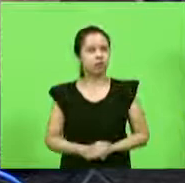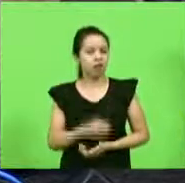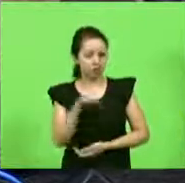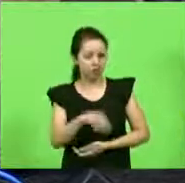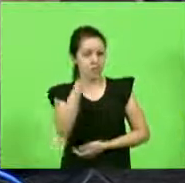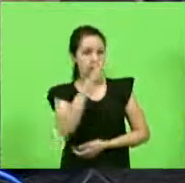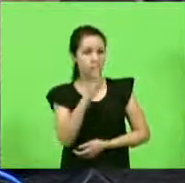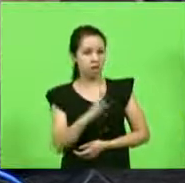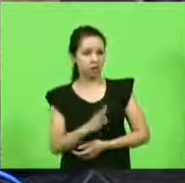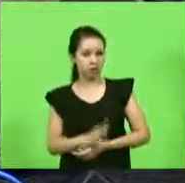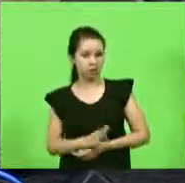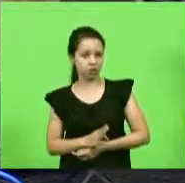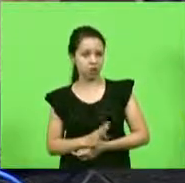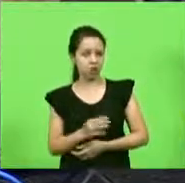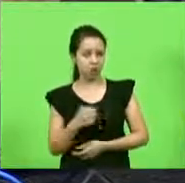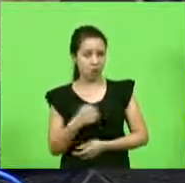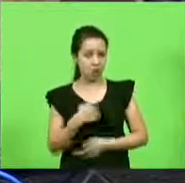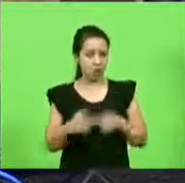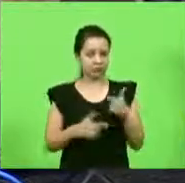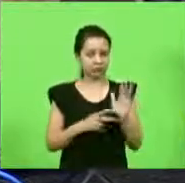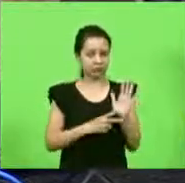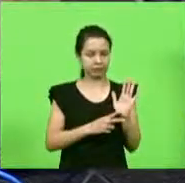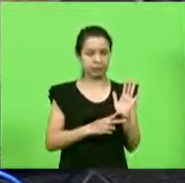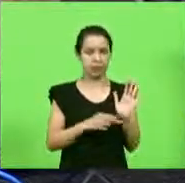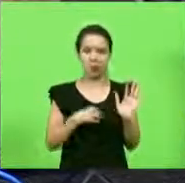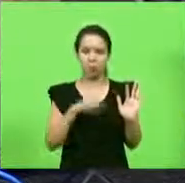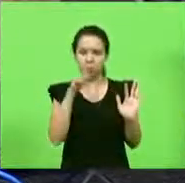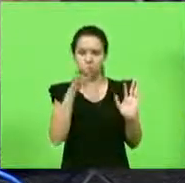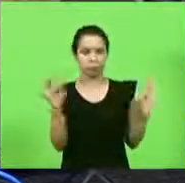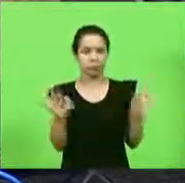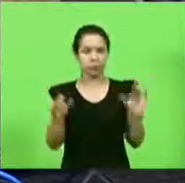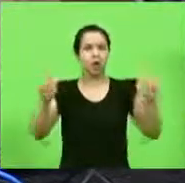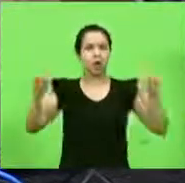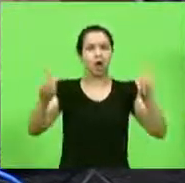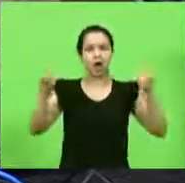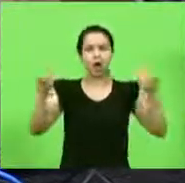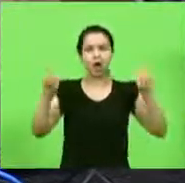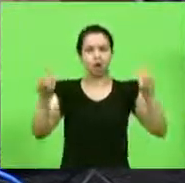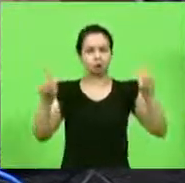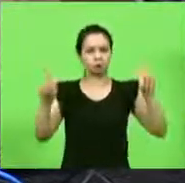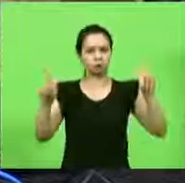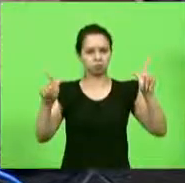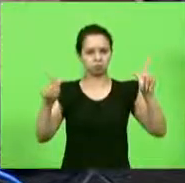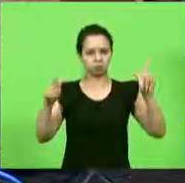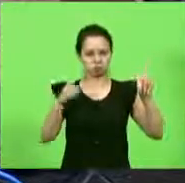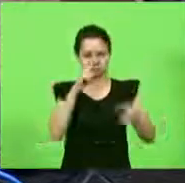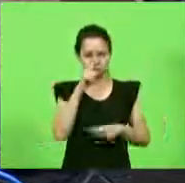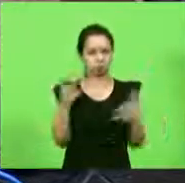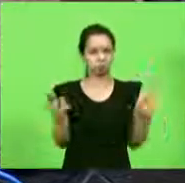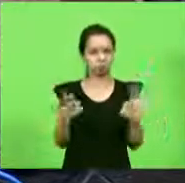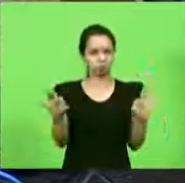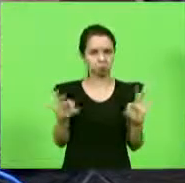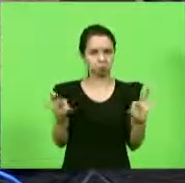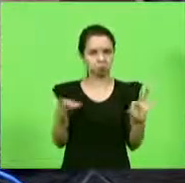é não pôr a pele em risco. Você não tem risco nenhum ao fazer uma greve. A lógica de fazer greve é que você se arrisca